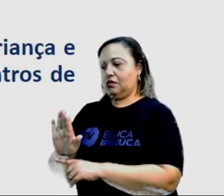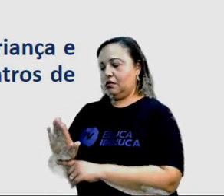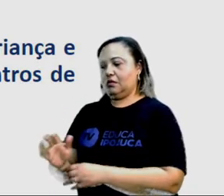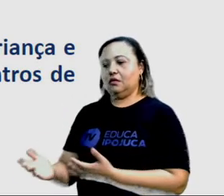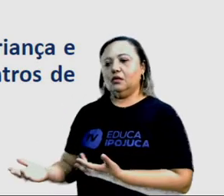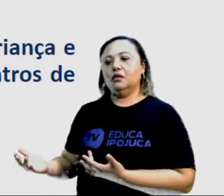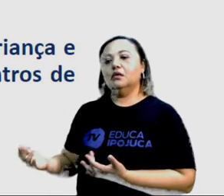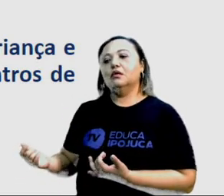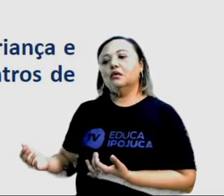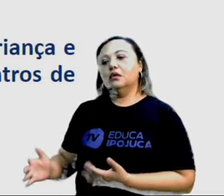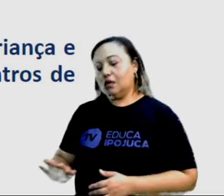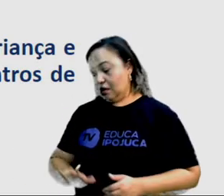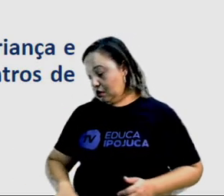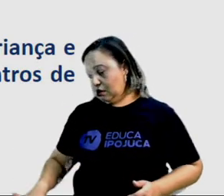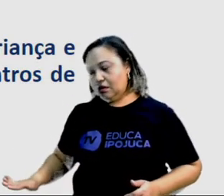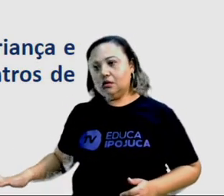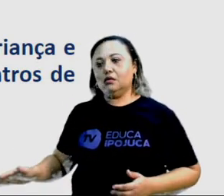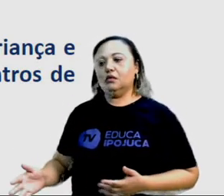ANSED.